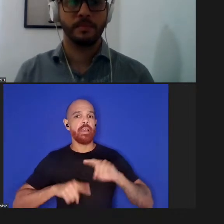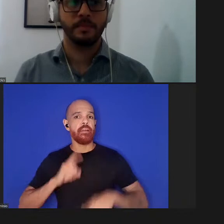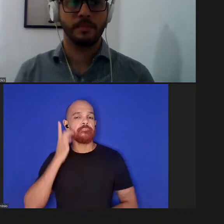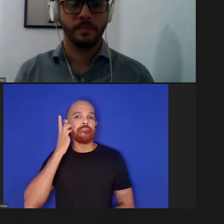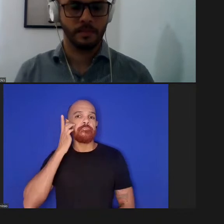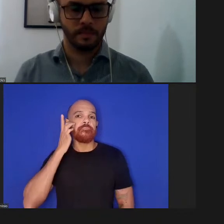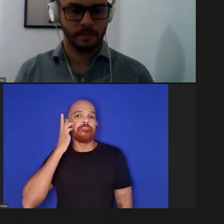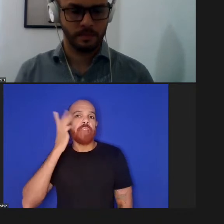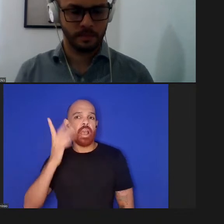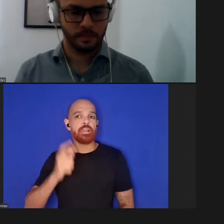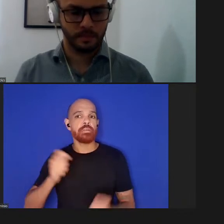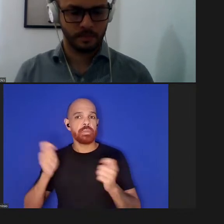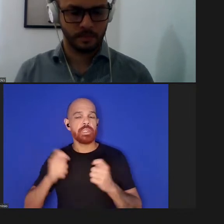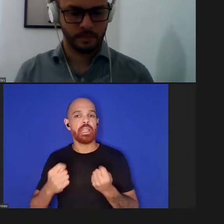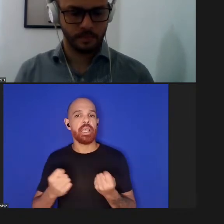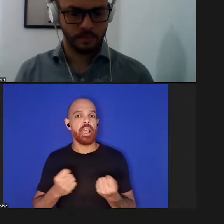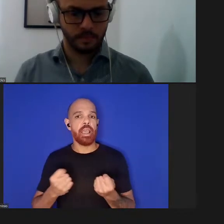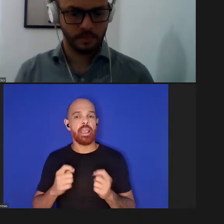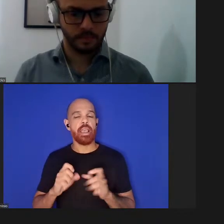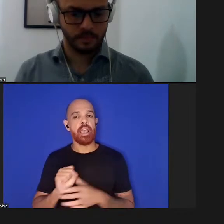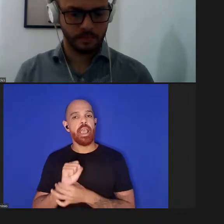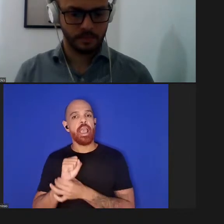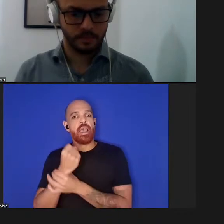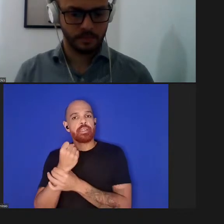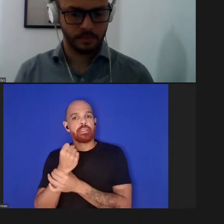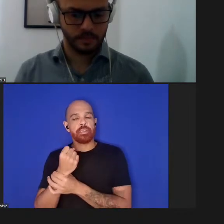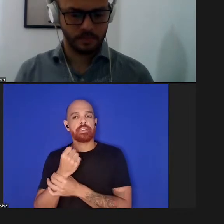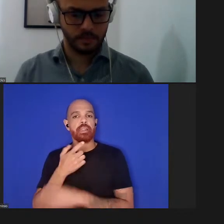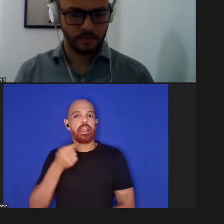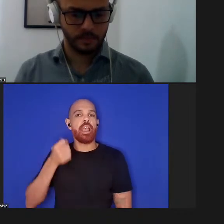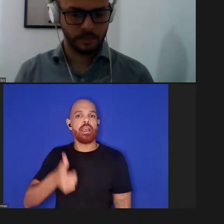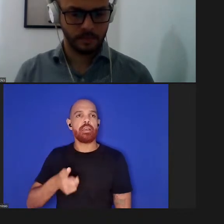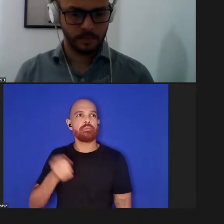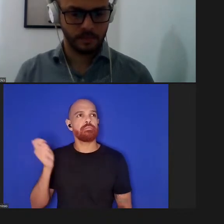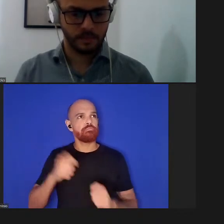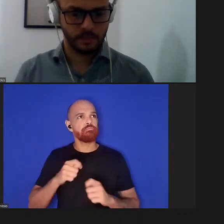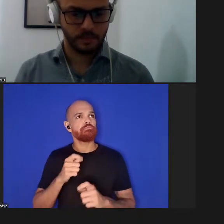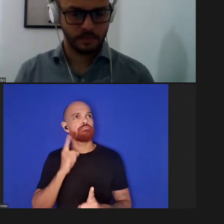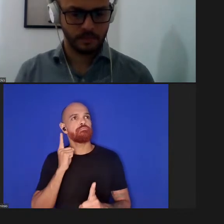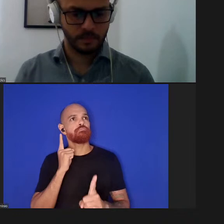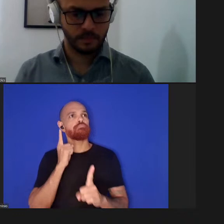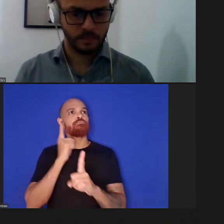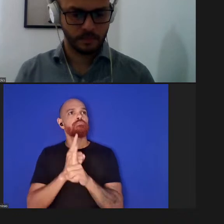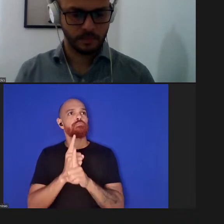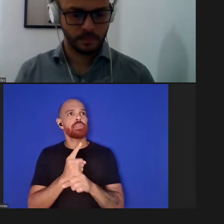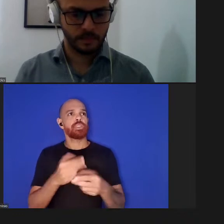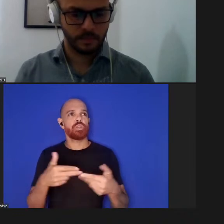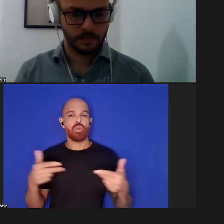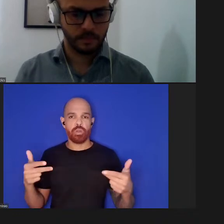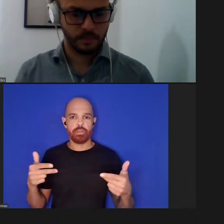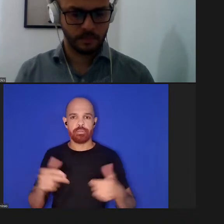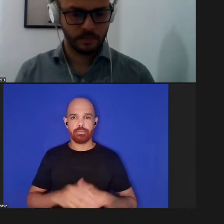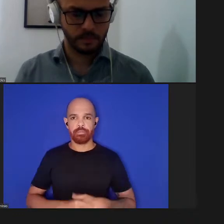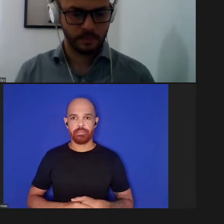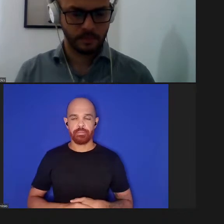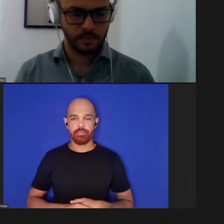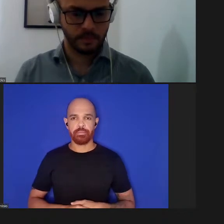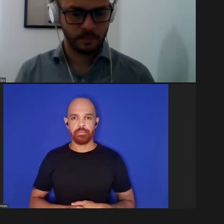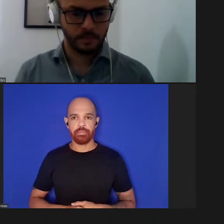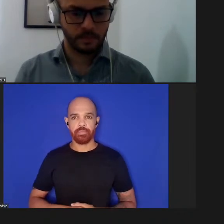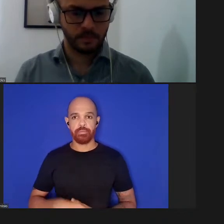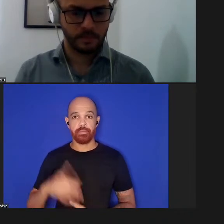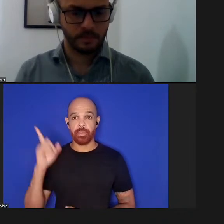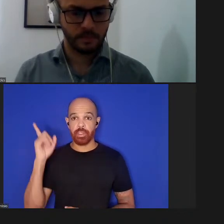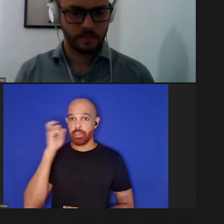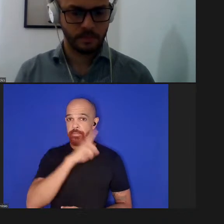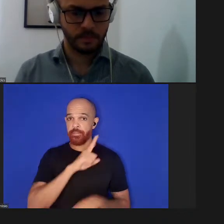poder garantir que rapidamente poderemos verificar as coisas o desafio também